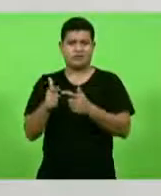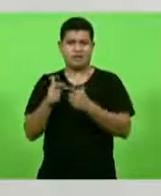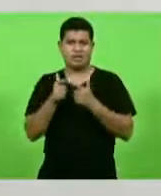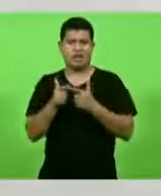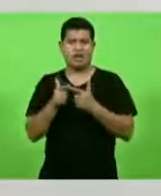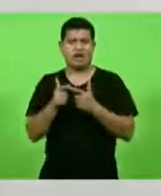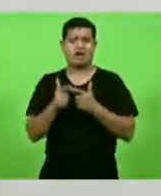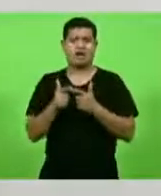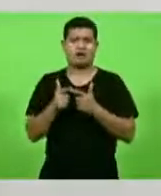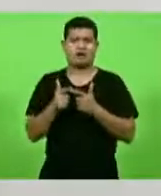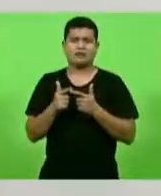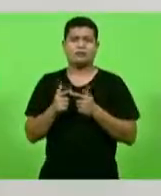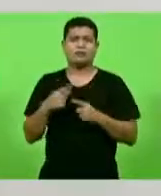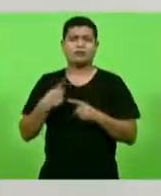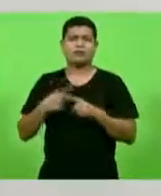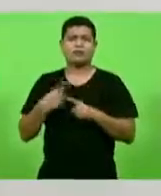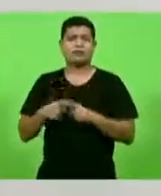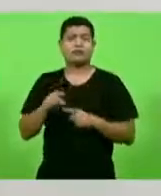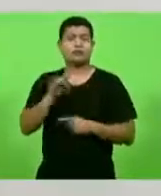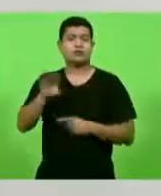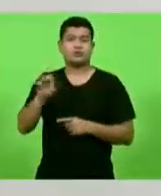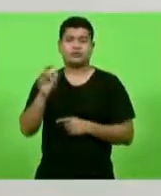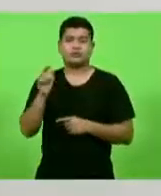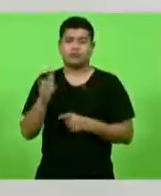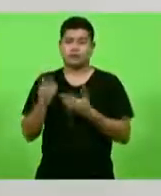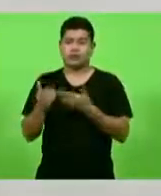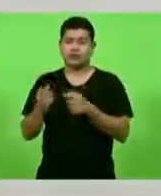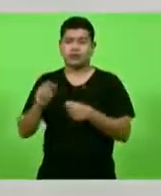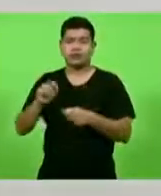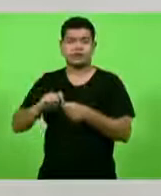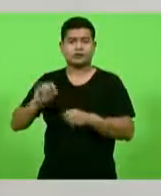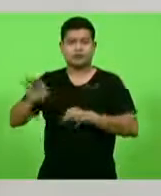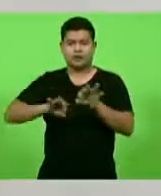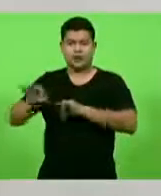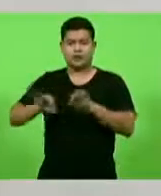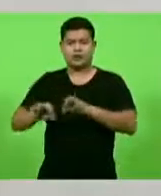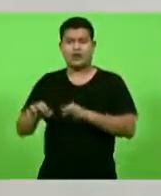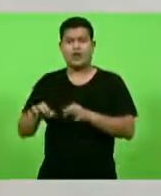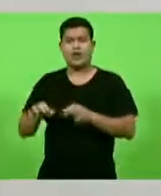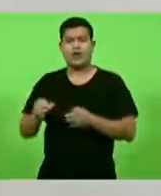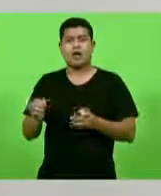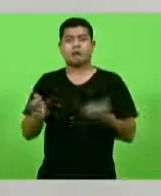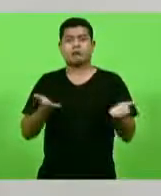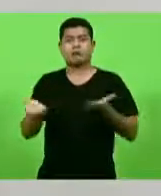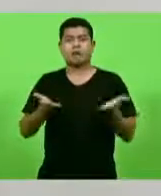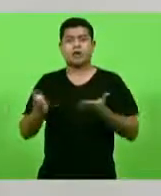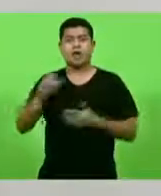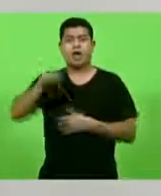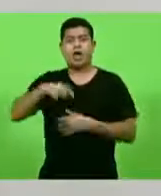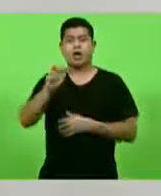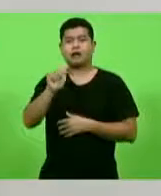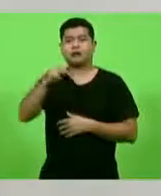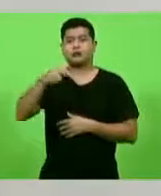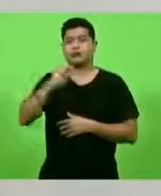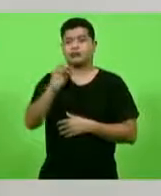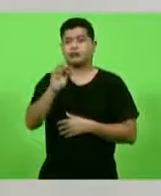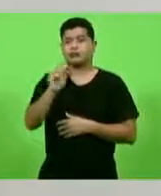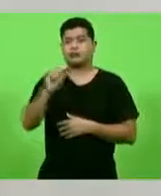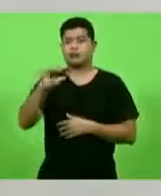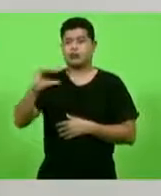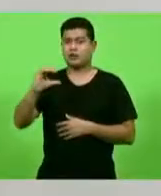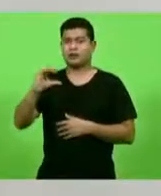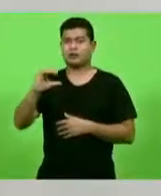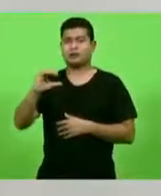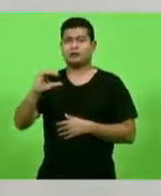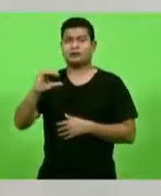falso credenciamento? Porque só quem pode fazer licitação é a ANTAC. Só quem pode fazer licitação dentro dos